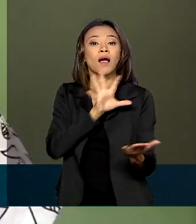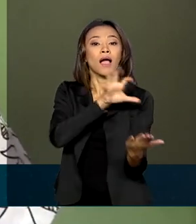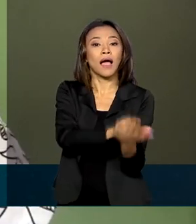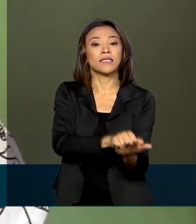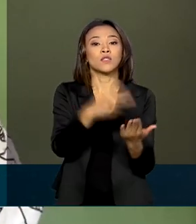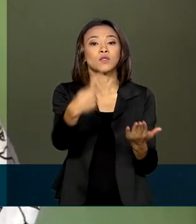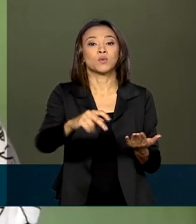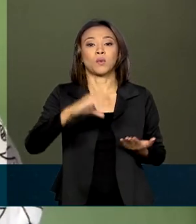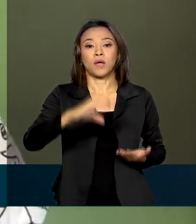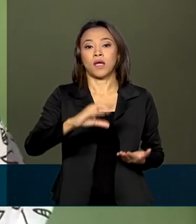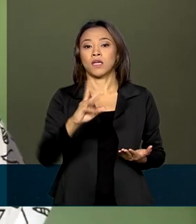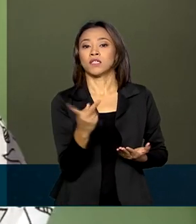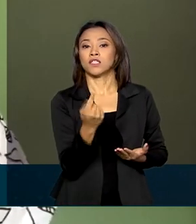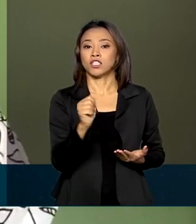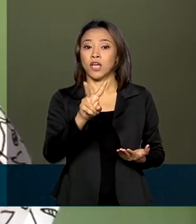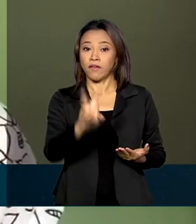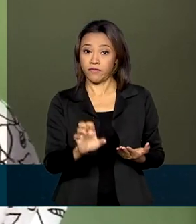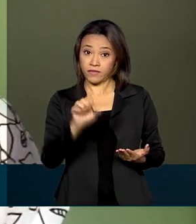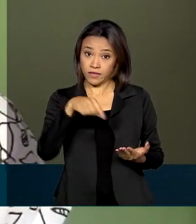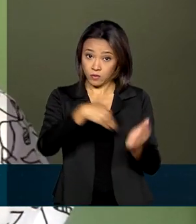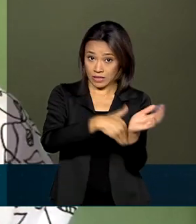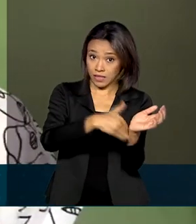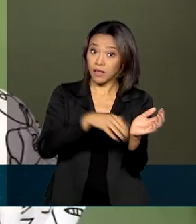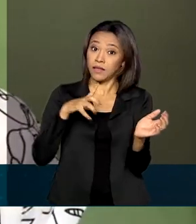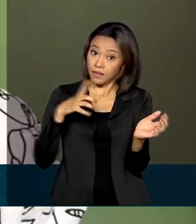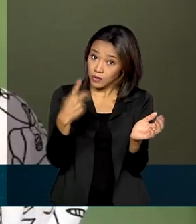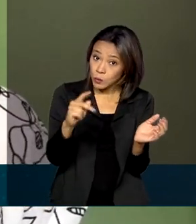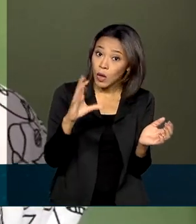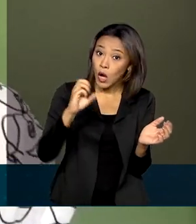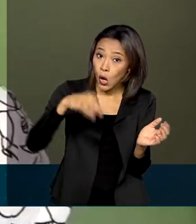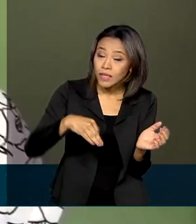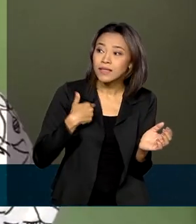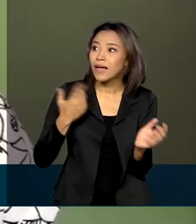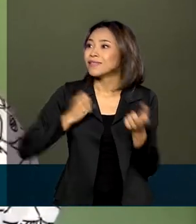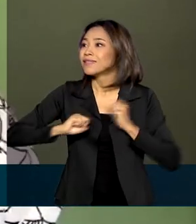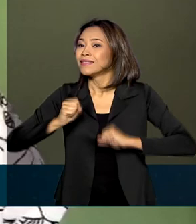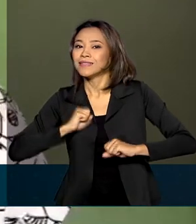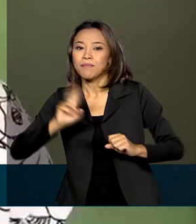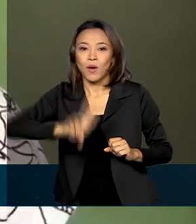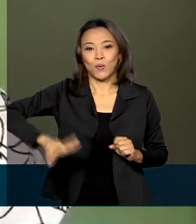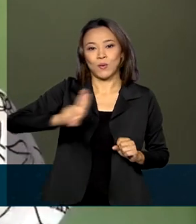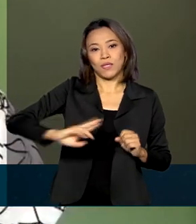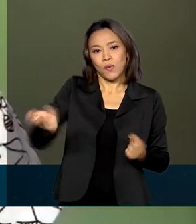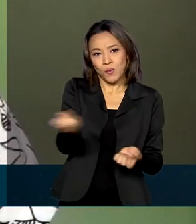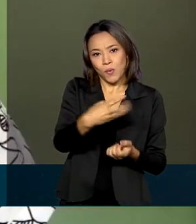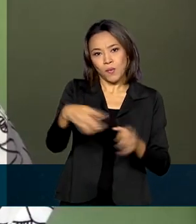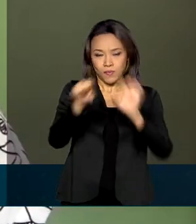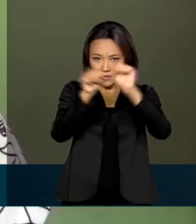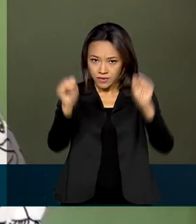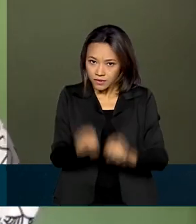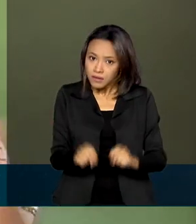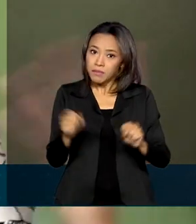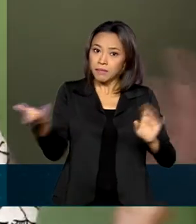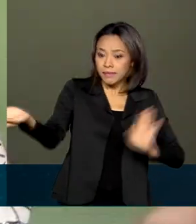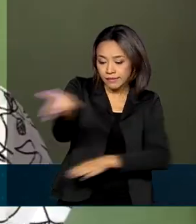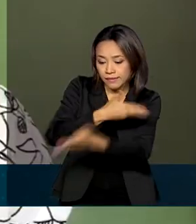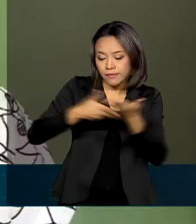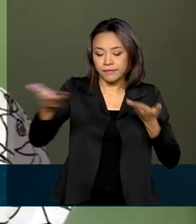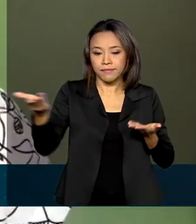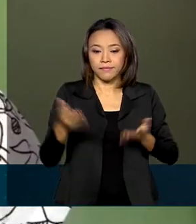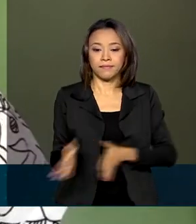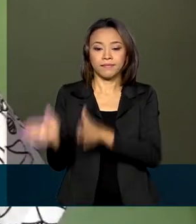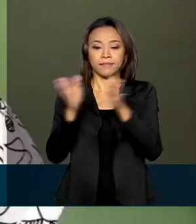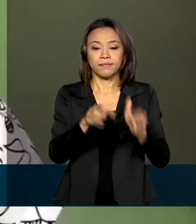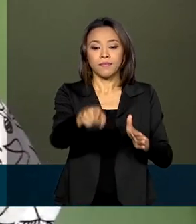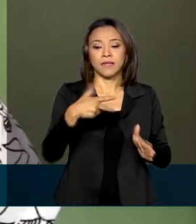no banco onde tem conta e espera ansiosa para usar o novo sistema de transferências eletrônicas. A